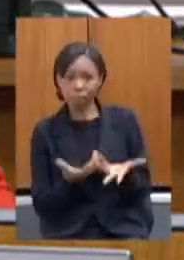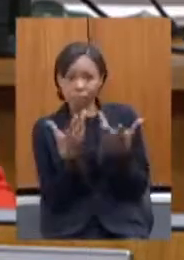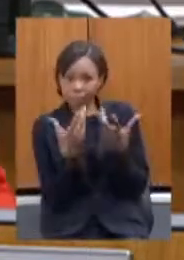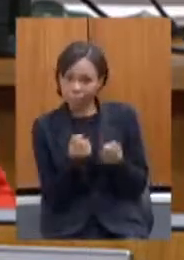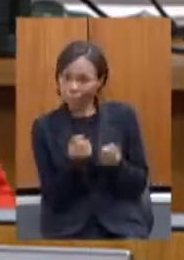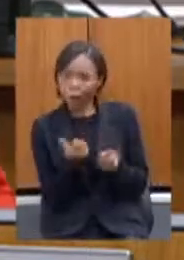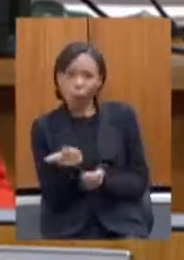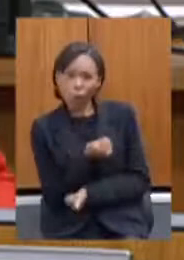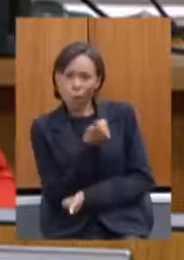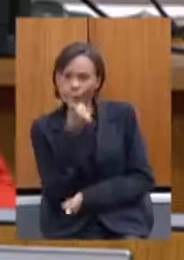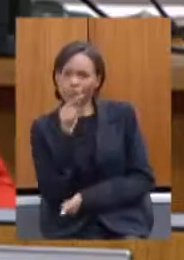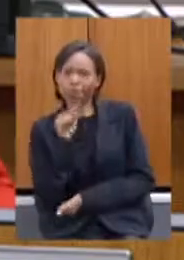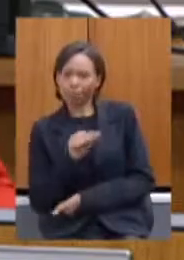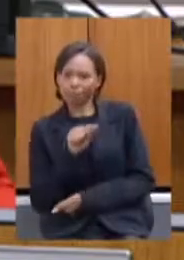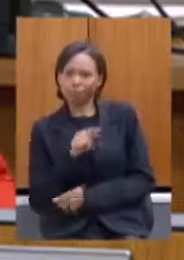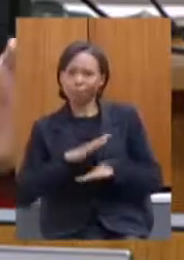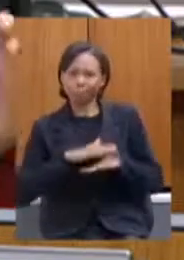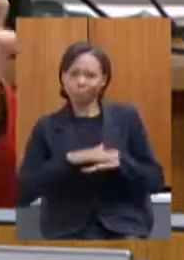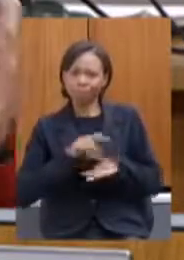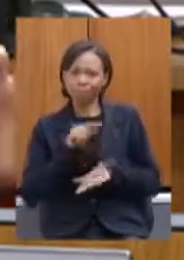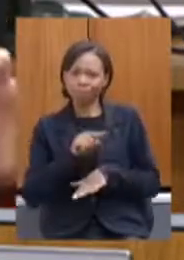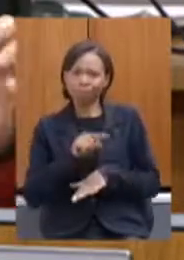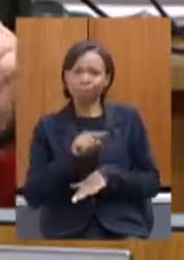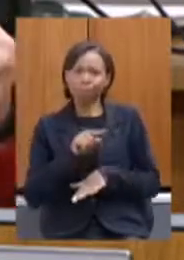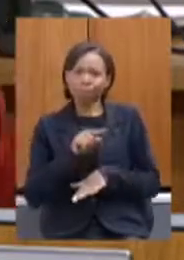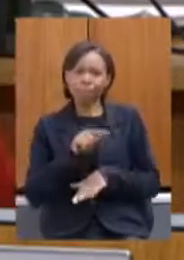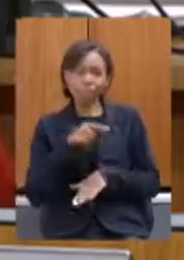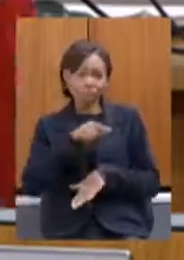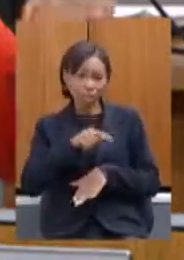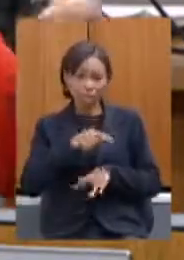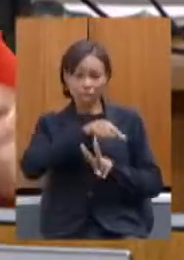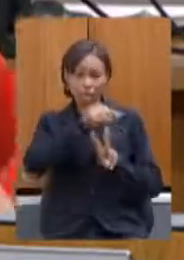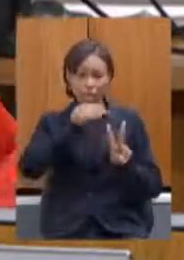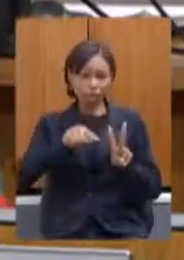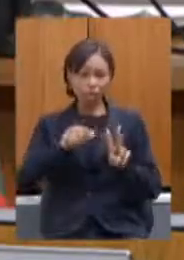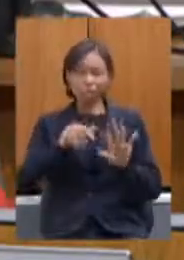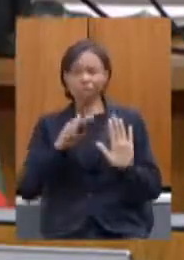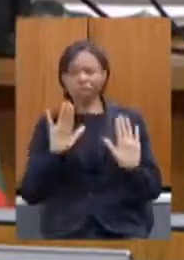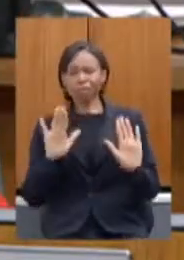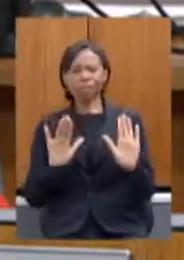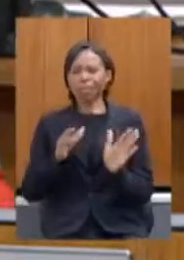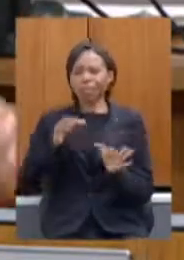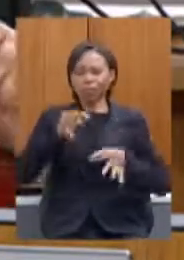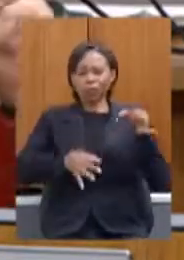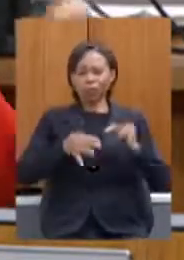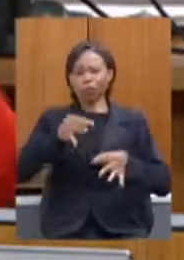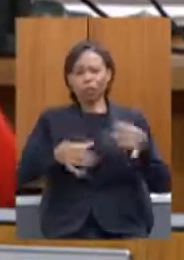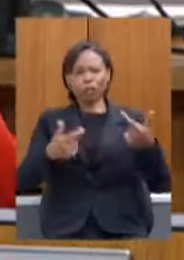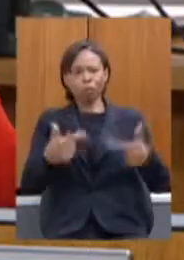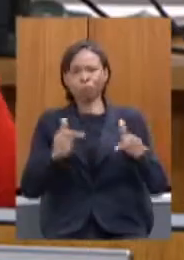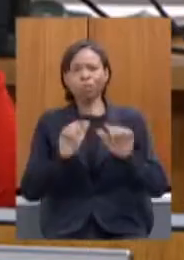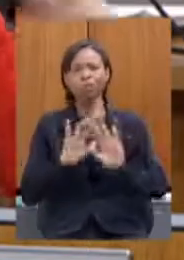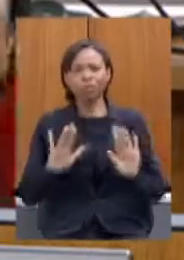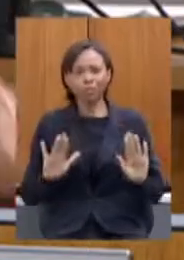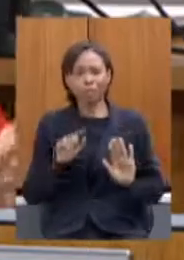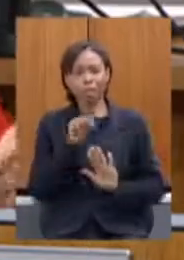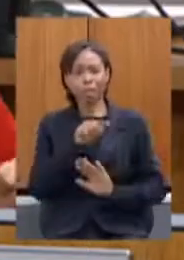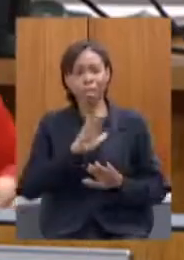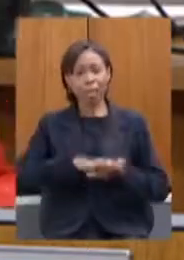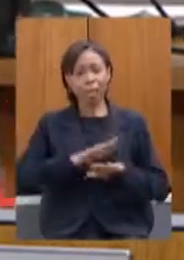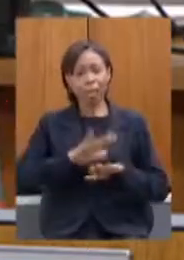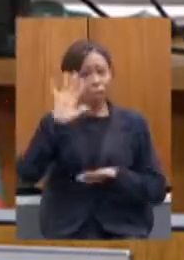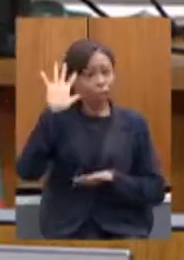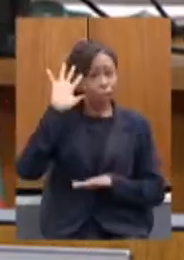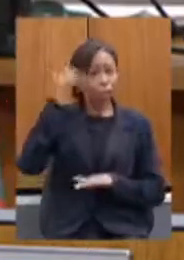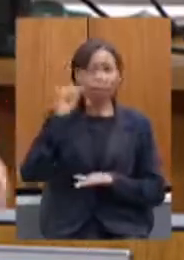o que for melhor para que ela de fato não tenha questionamentos judiciais para que ela de fato resolva o